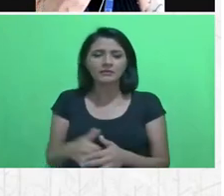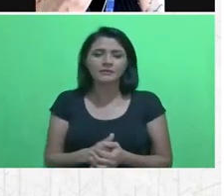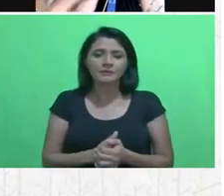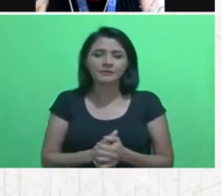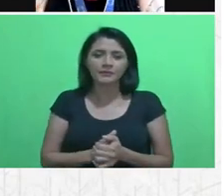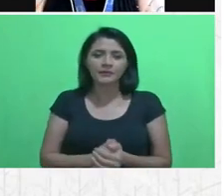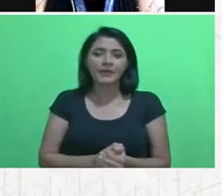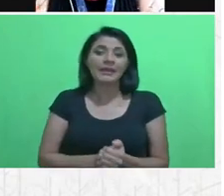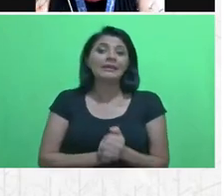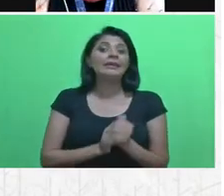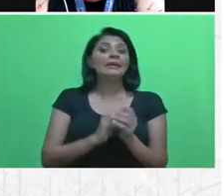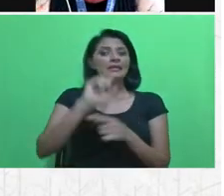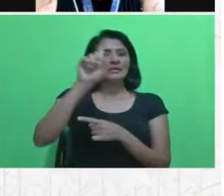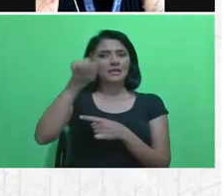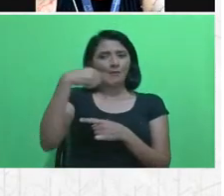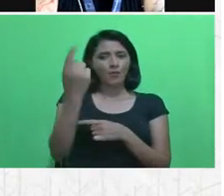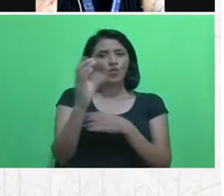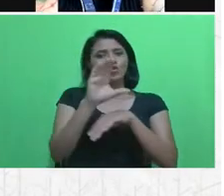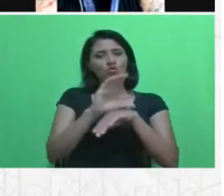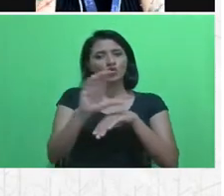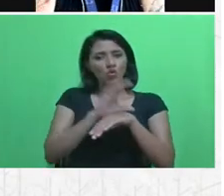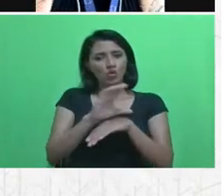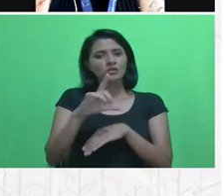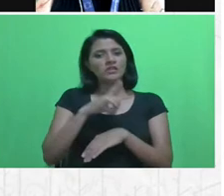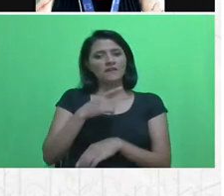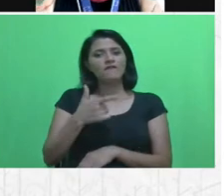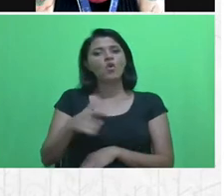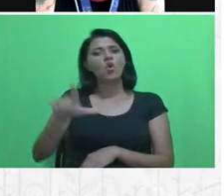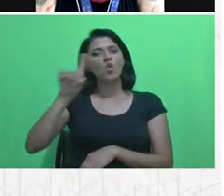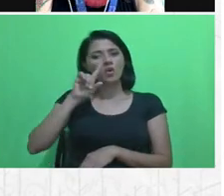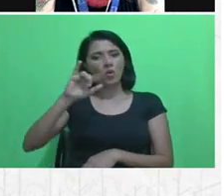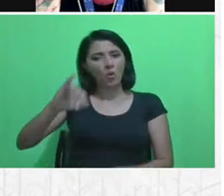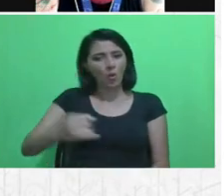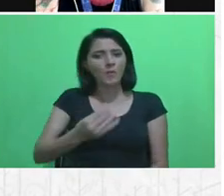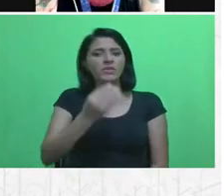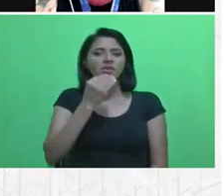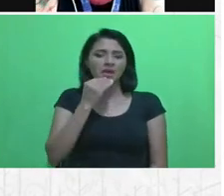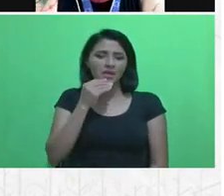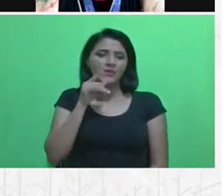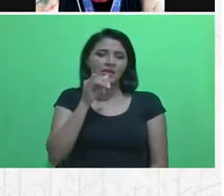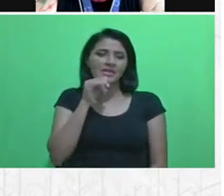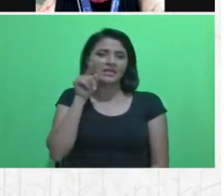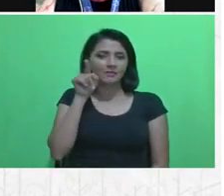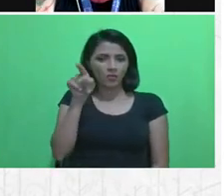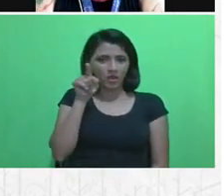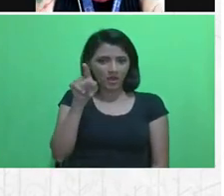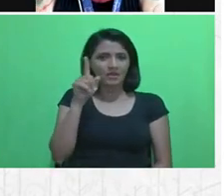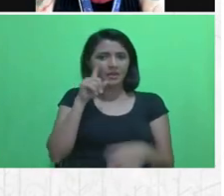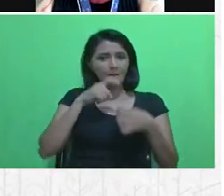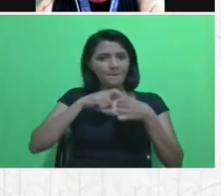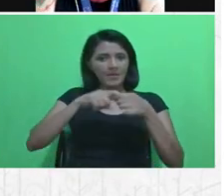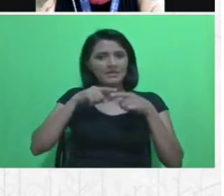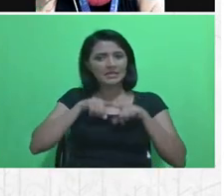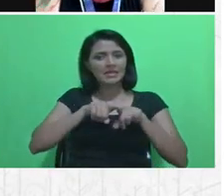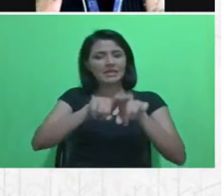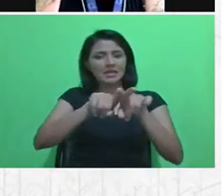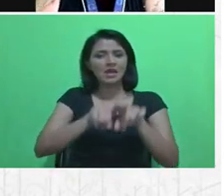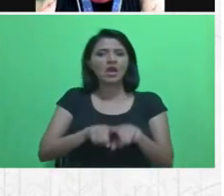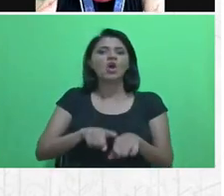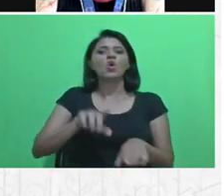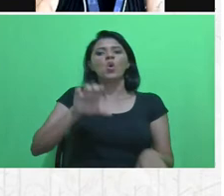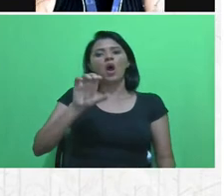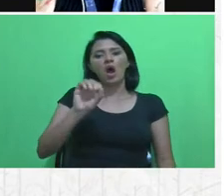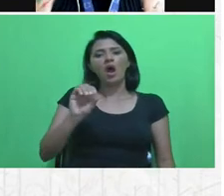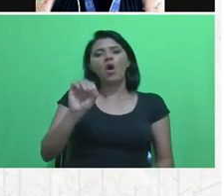depois do curso, gerou outras oportunidades, né, esse, por exemplo, essa parceria com a Organização Pan-Americana de Saúde,